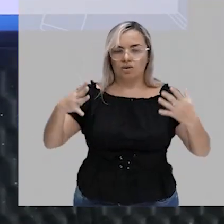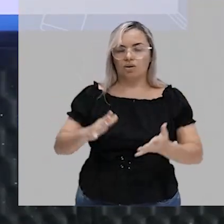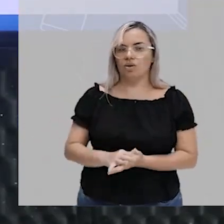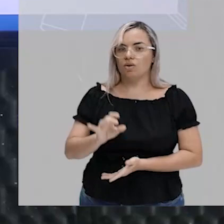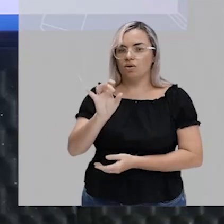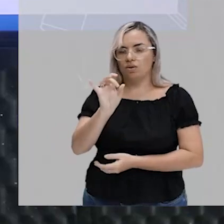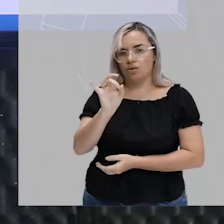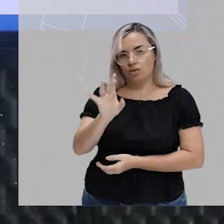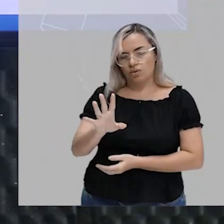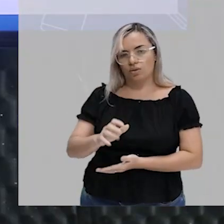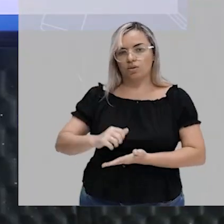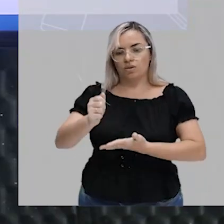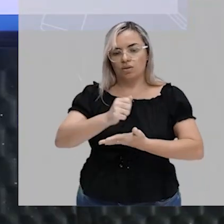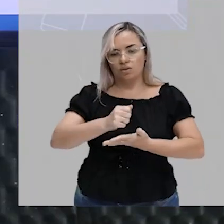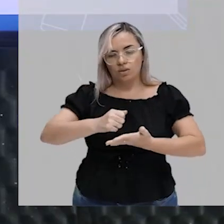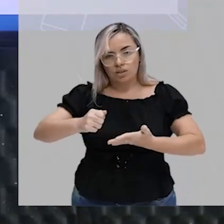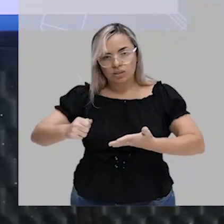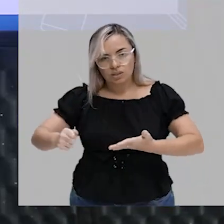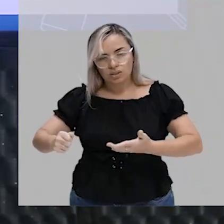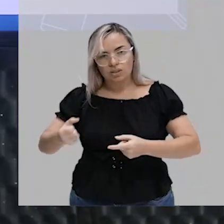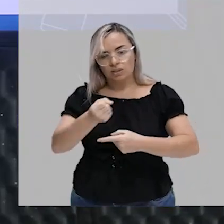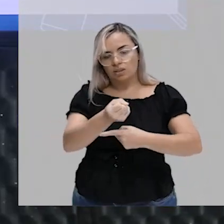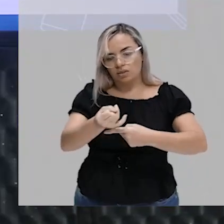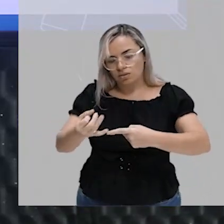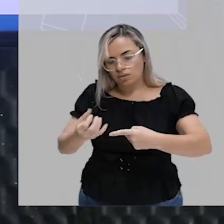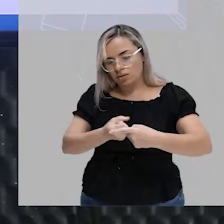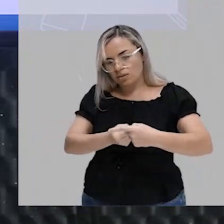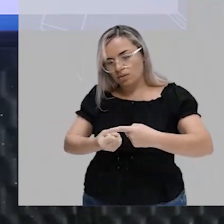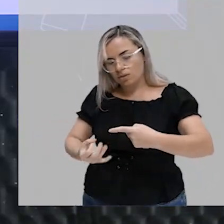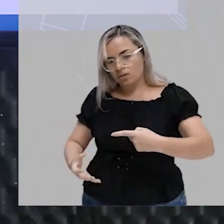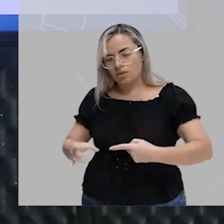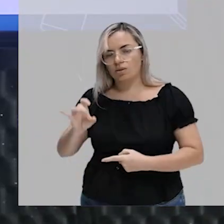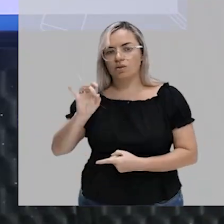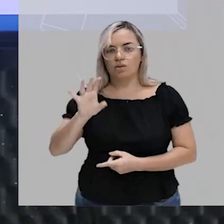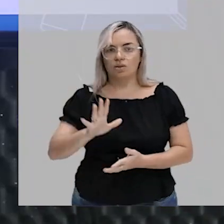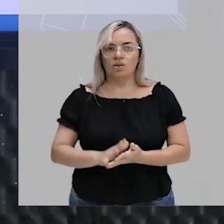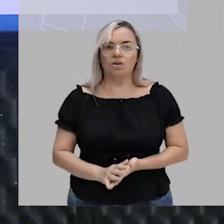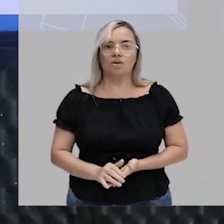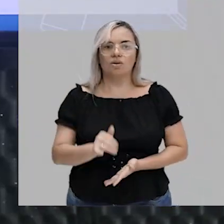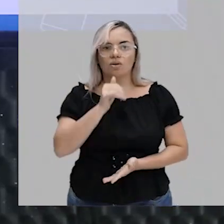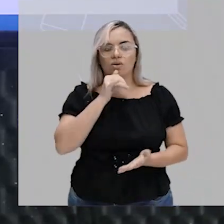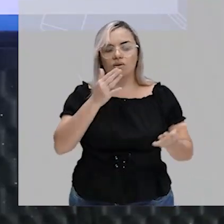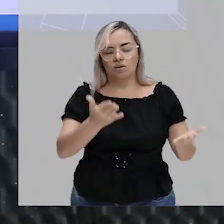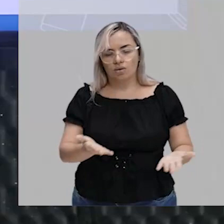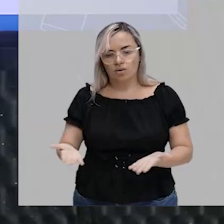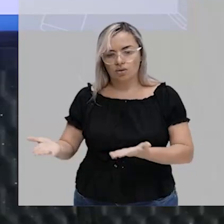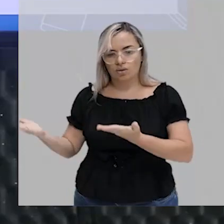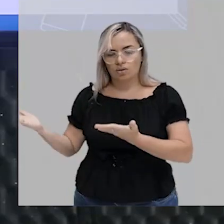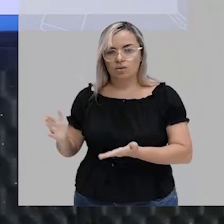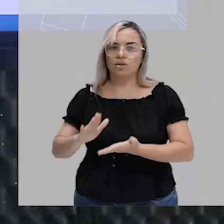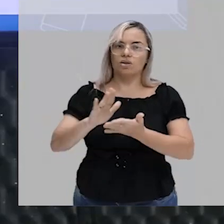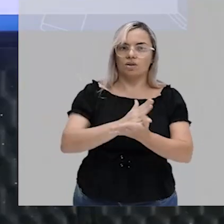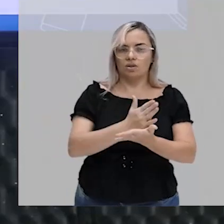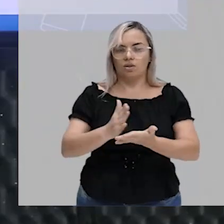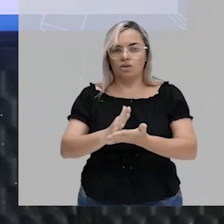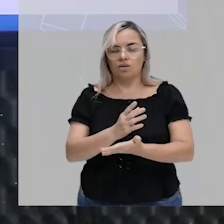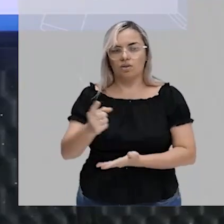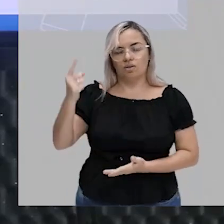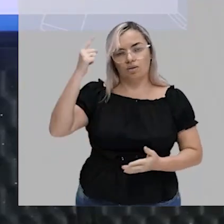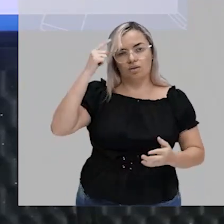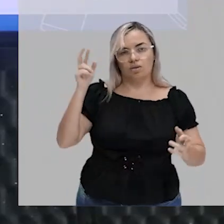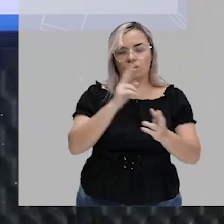para essa forma de representar, tá bom? Então, com esses exemplos, você acabou de ver, tá, algumas ideias